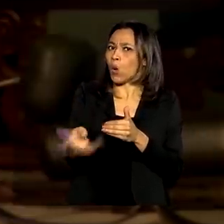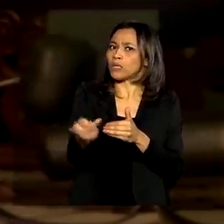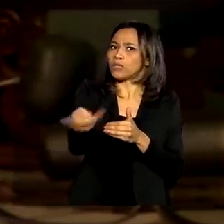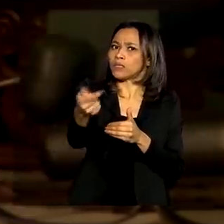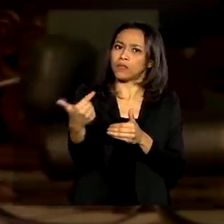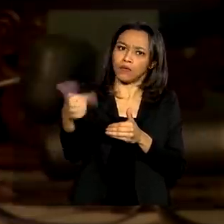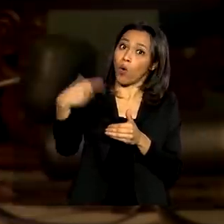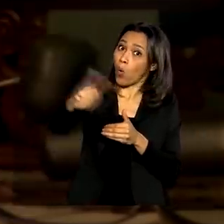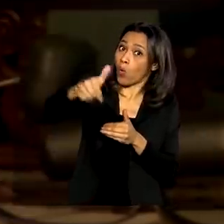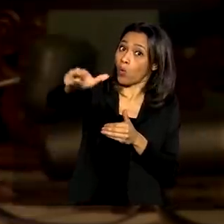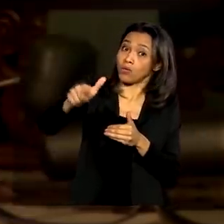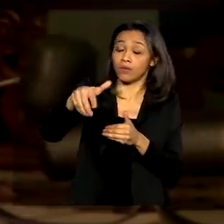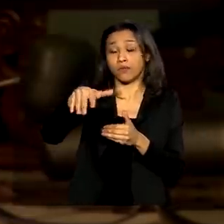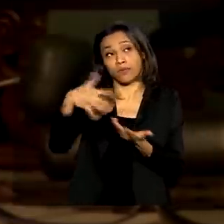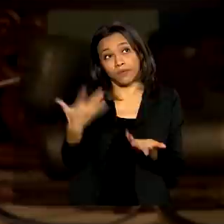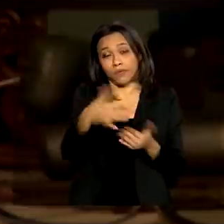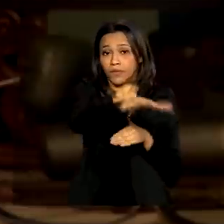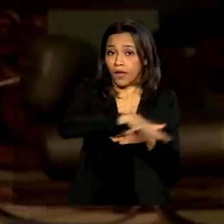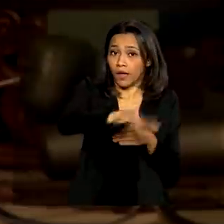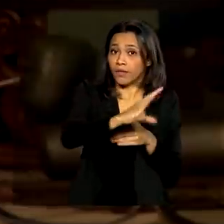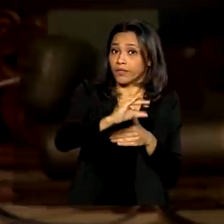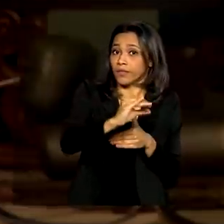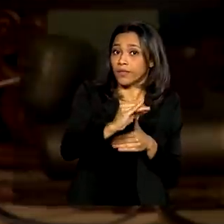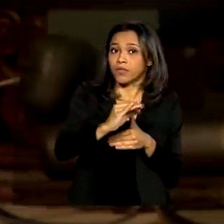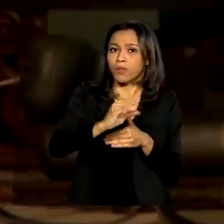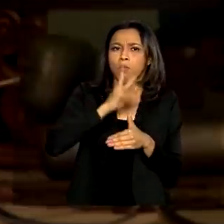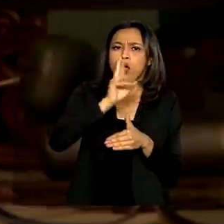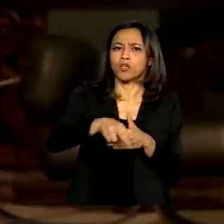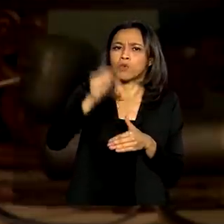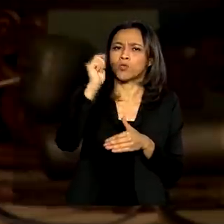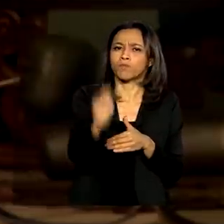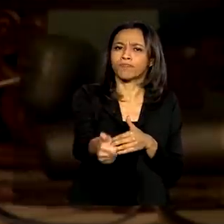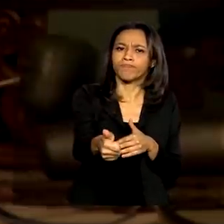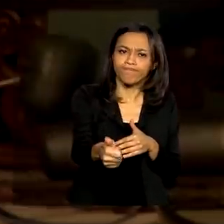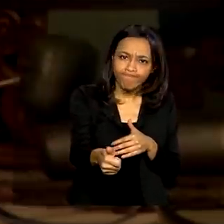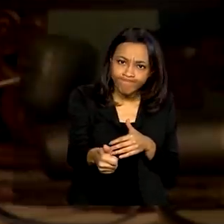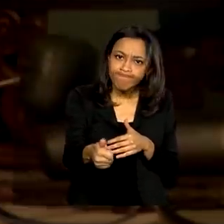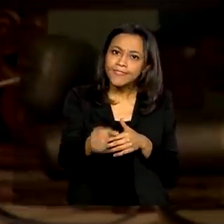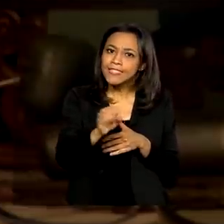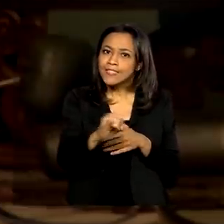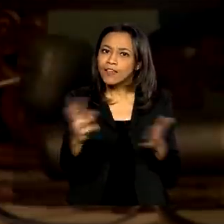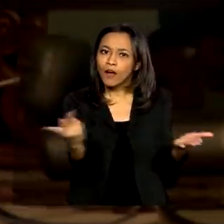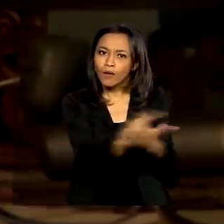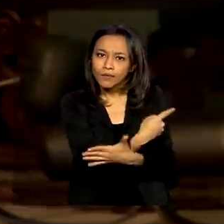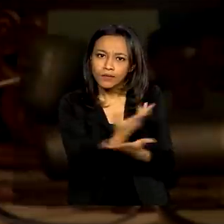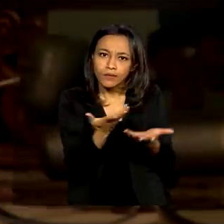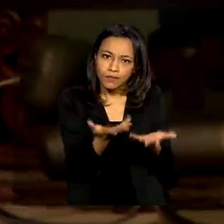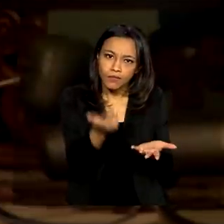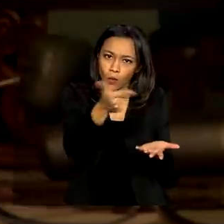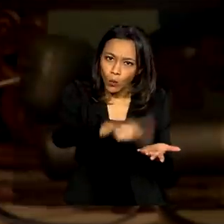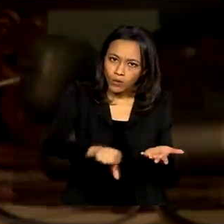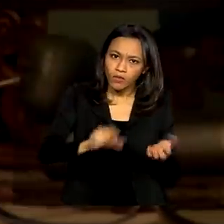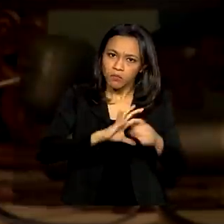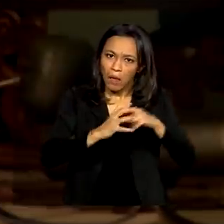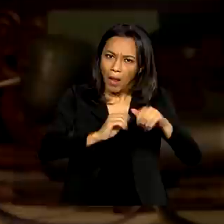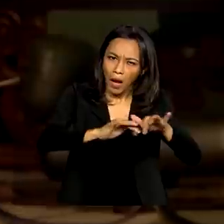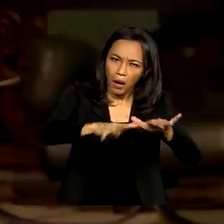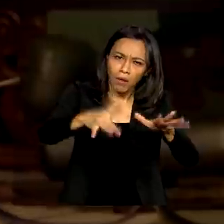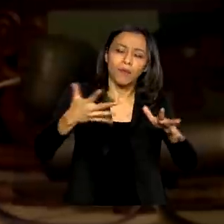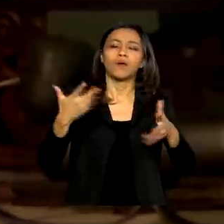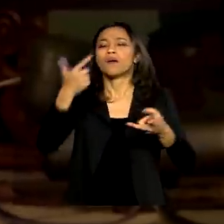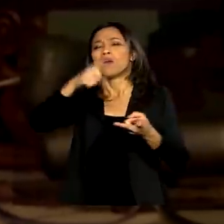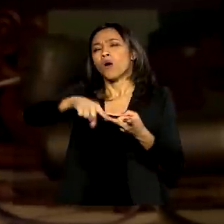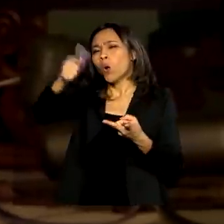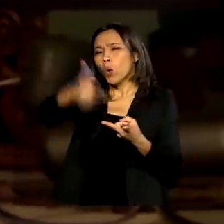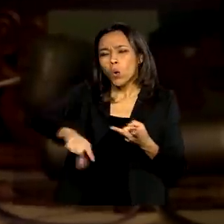setor de ciência para uma resposta muito rápida no início de algum tipo de coisa como essa, a nossa capacidade de produção de